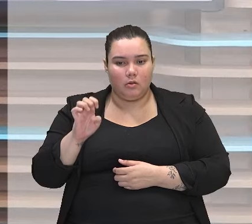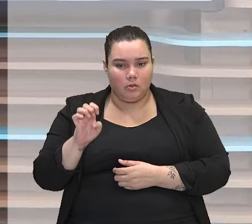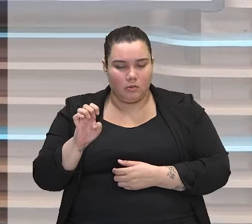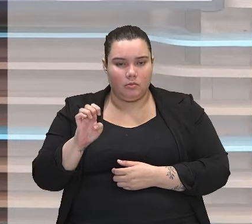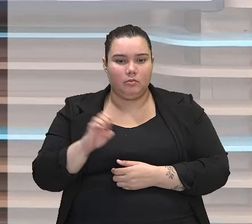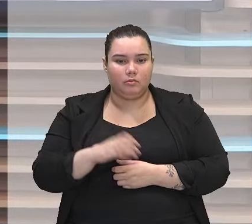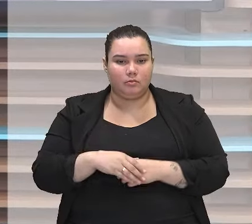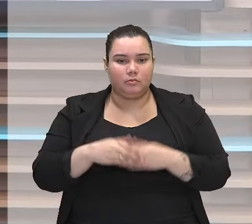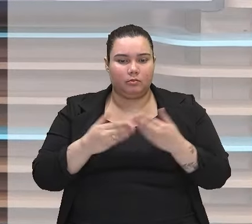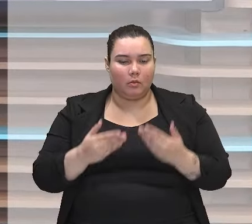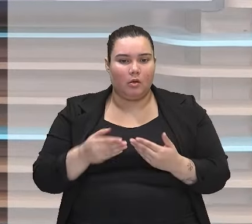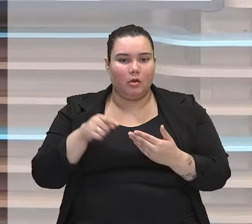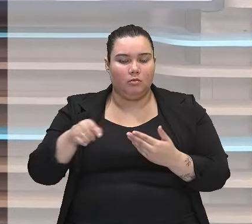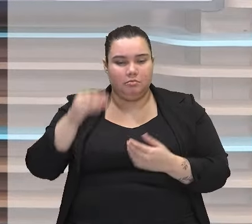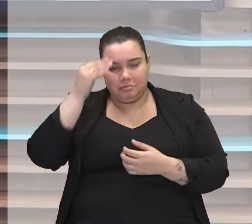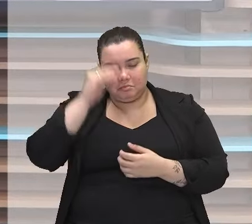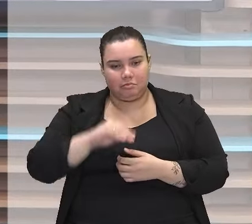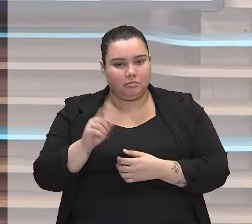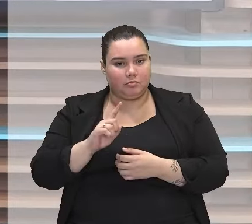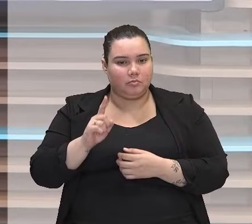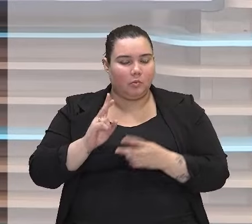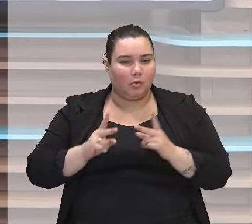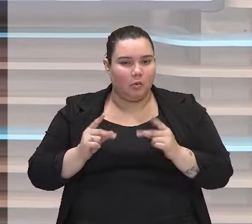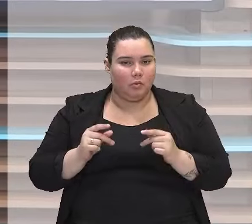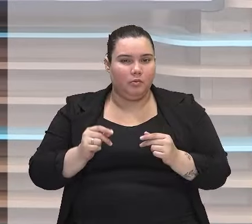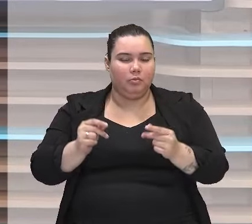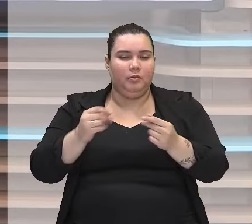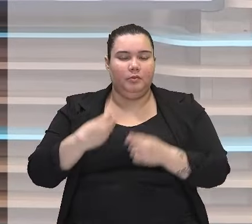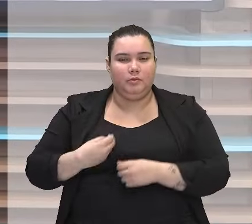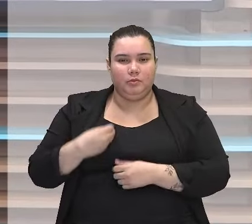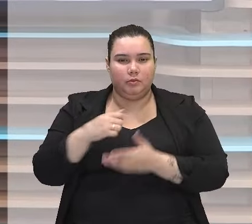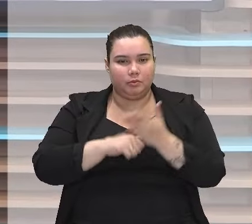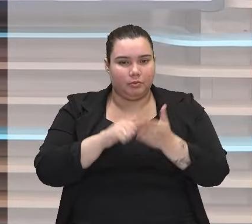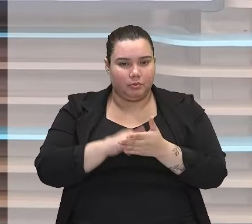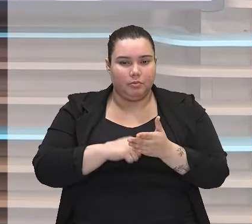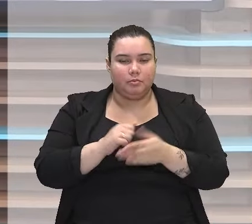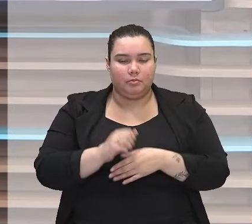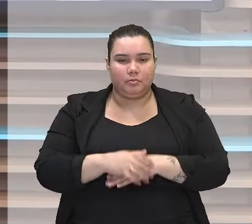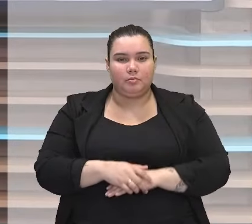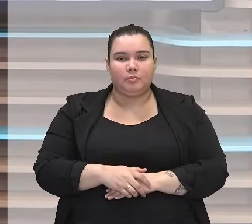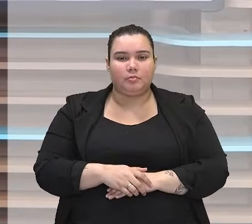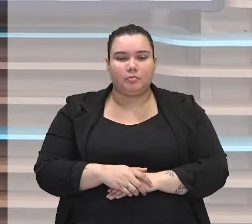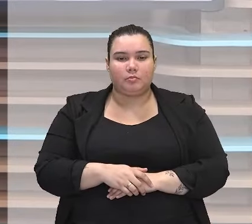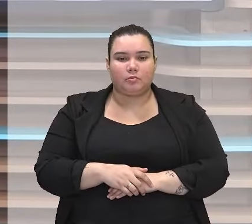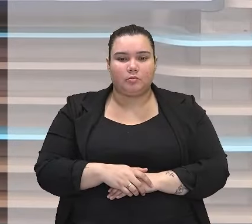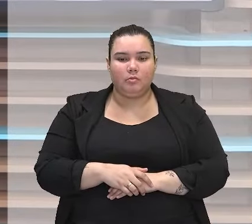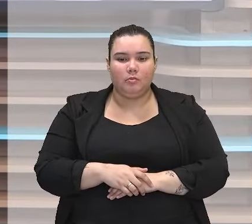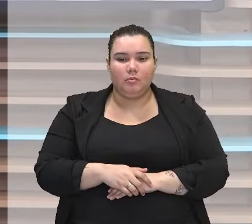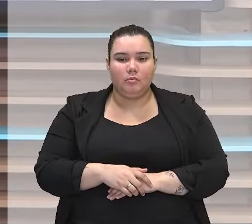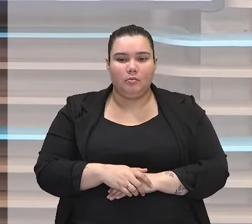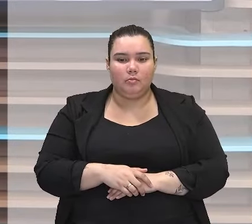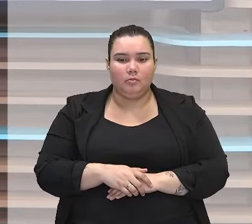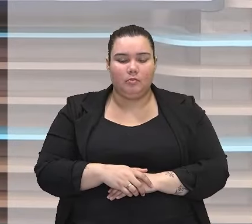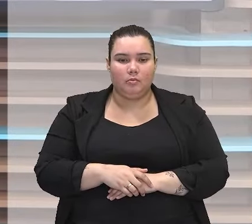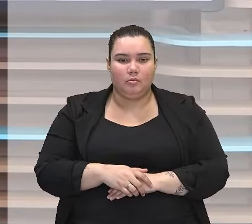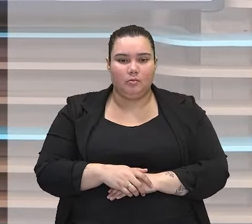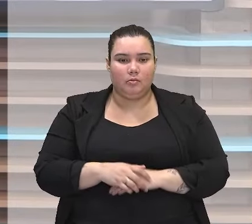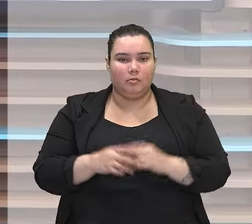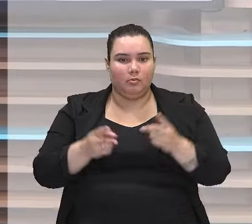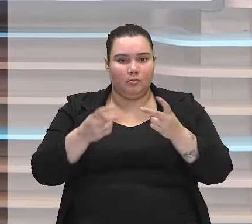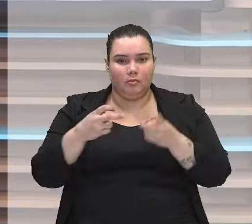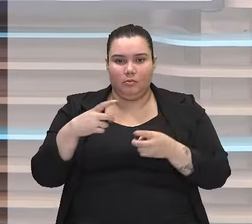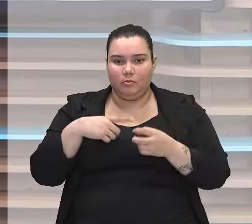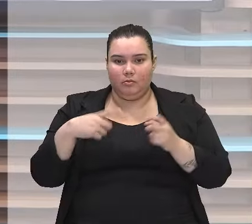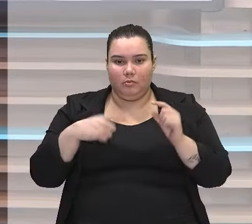não desiste. Certo? Continua caminhando, continua lutando. E observem que nós temos aqui exatamente as repetições de termos